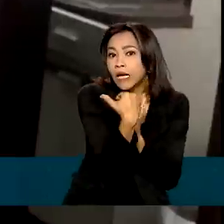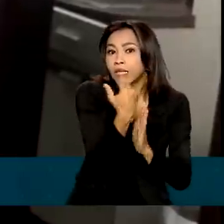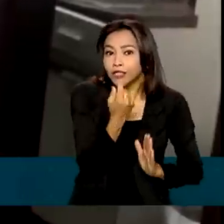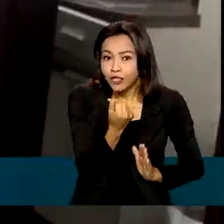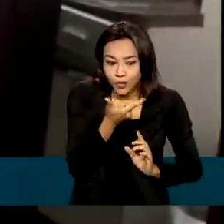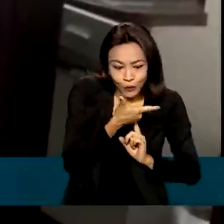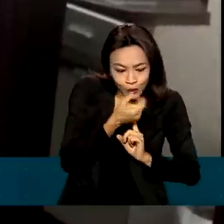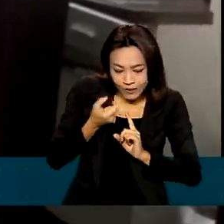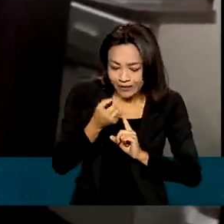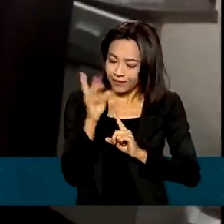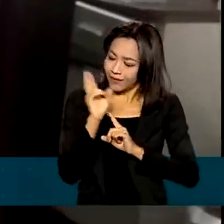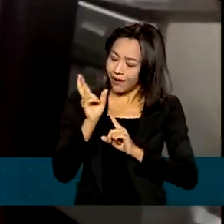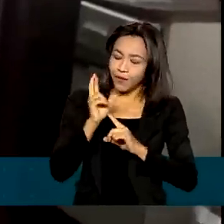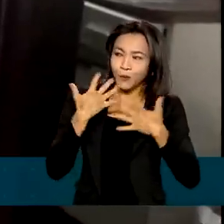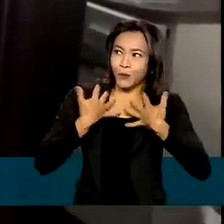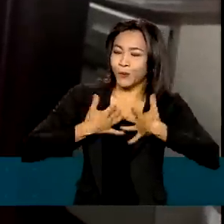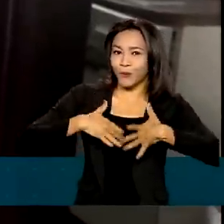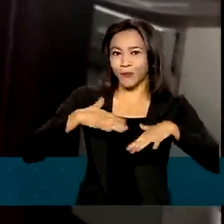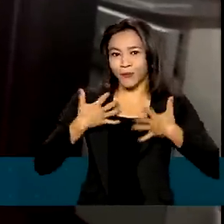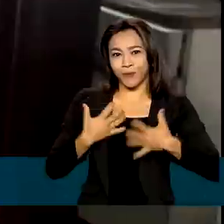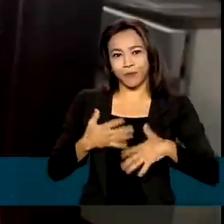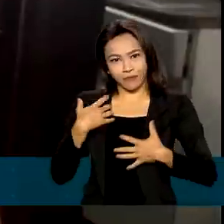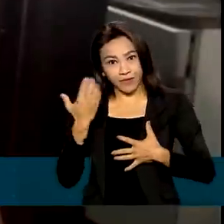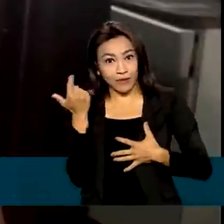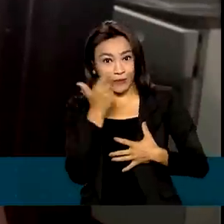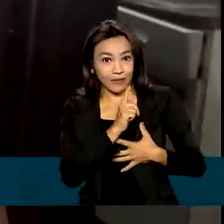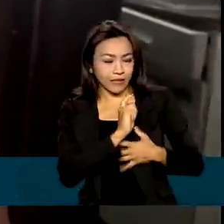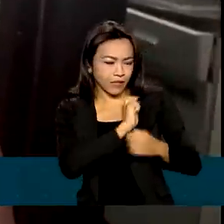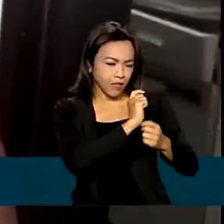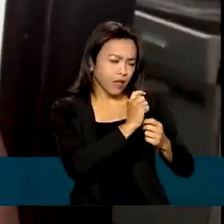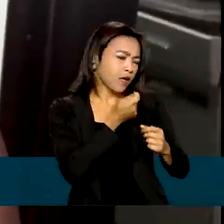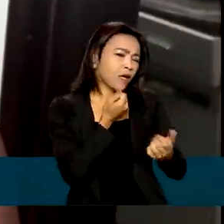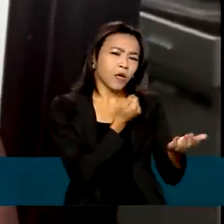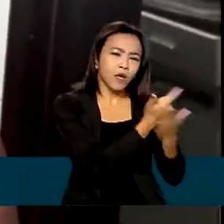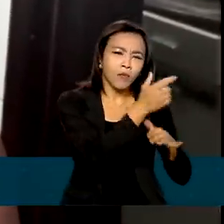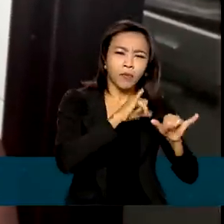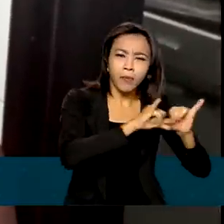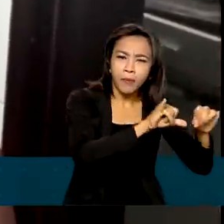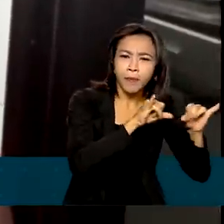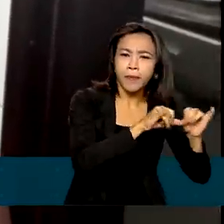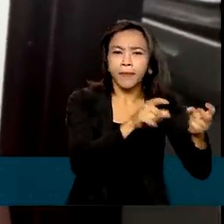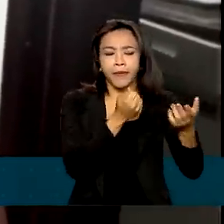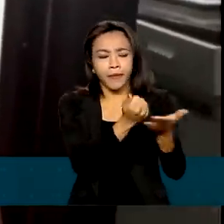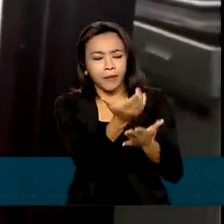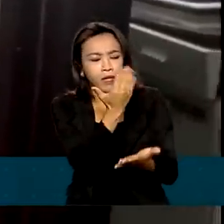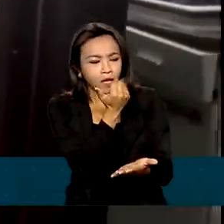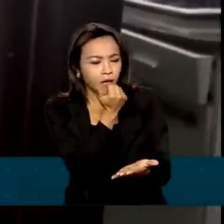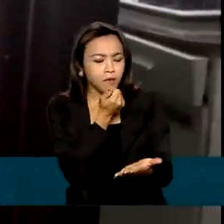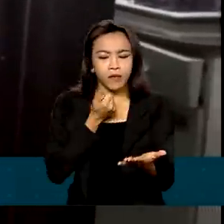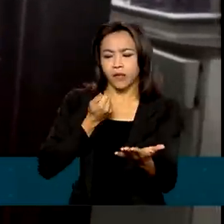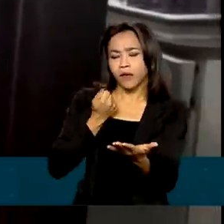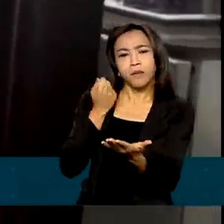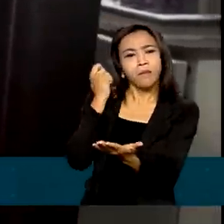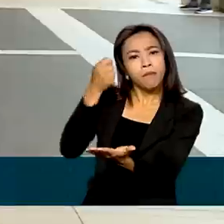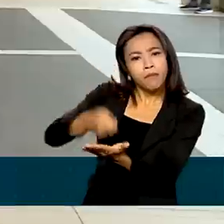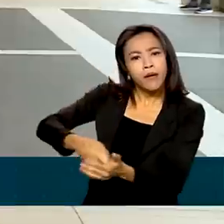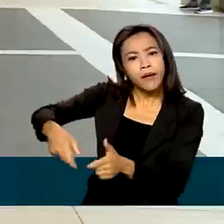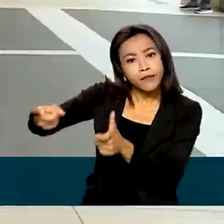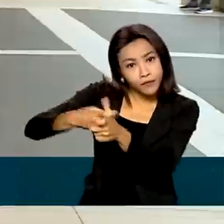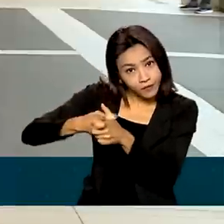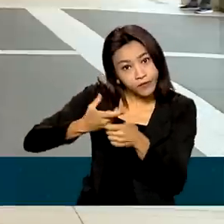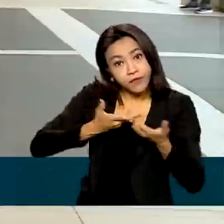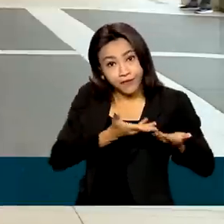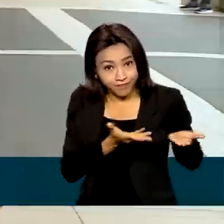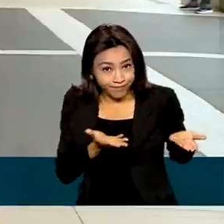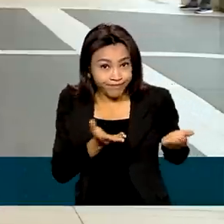200 reais você saber que tem a mais para você fazer compra, comprar comida, pagar alguma dívida assim, né? O